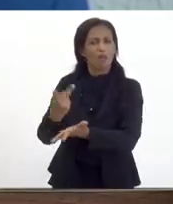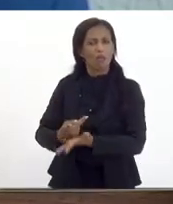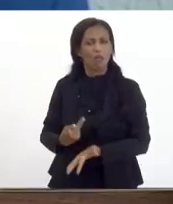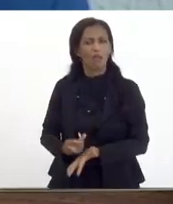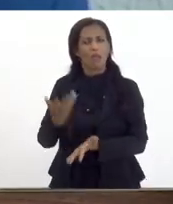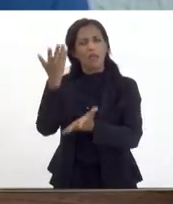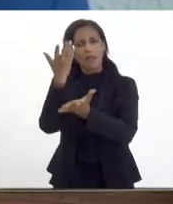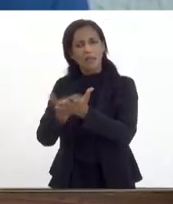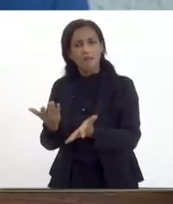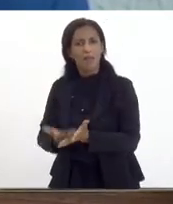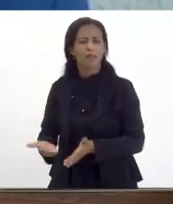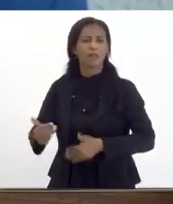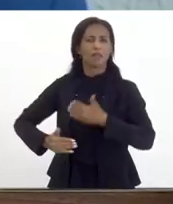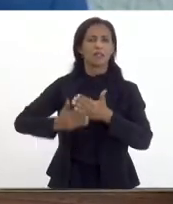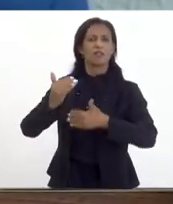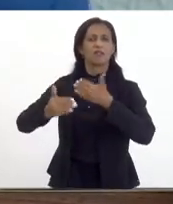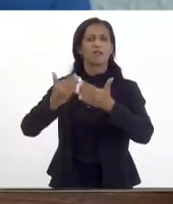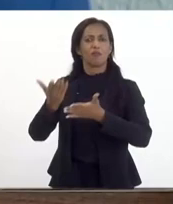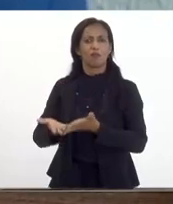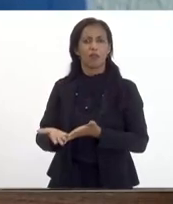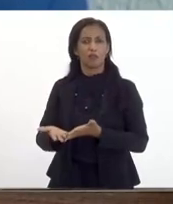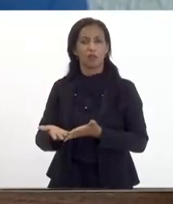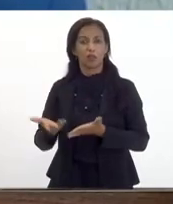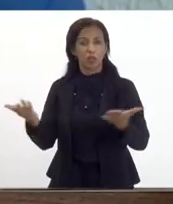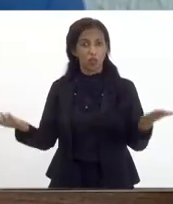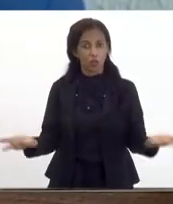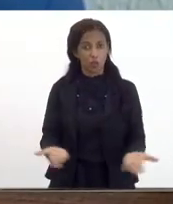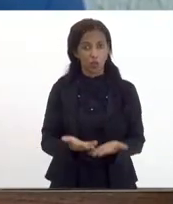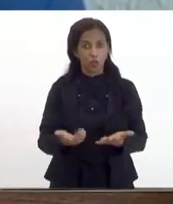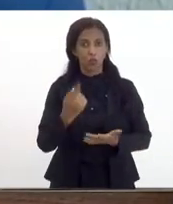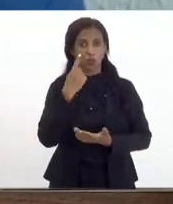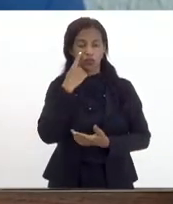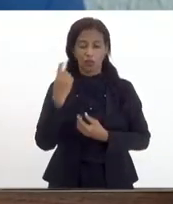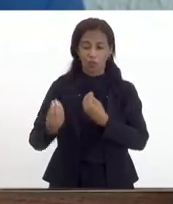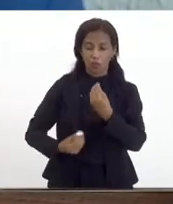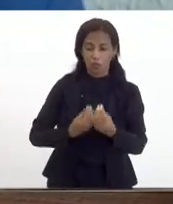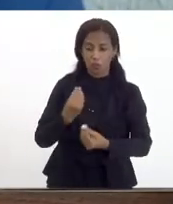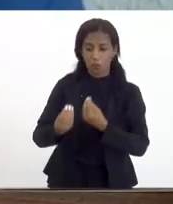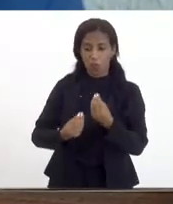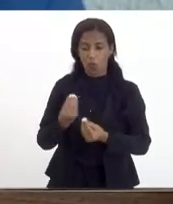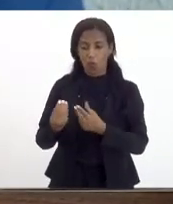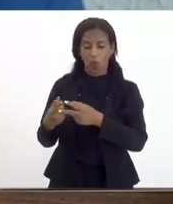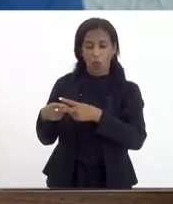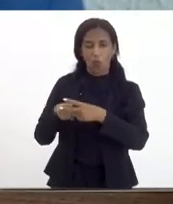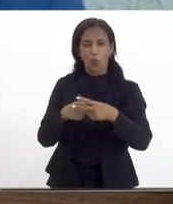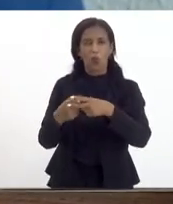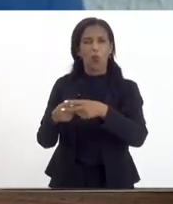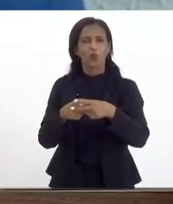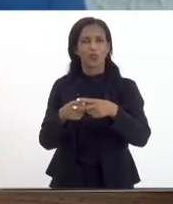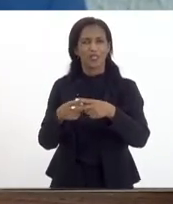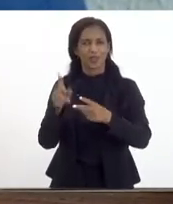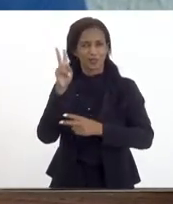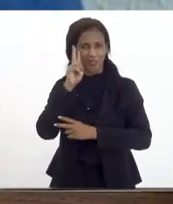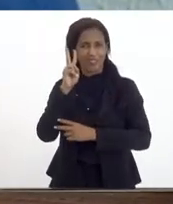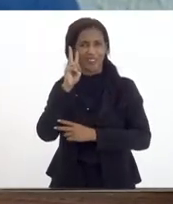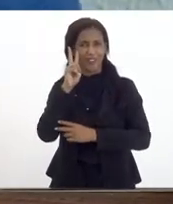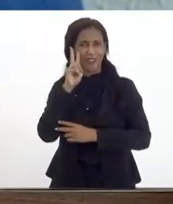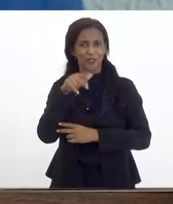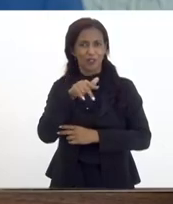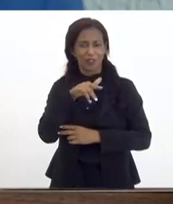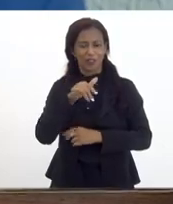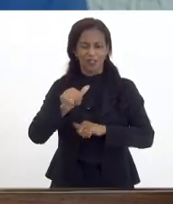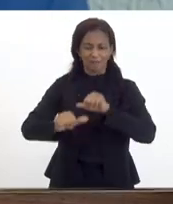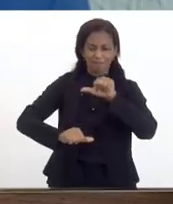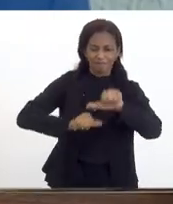perdemos esse desenvolvimento e vejo hoje como um conserto dessa história para essa região e